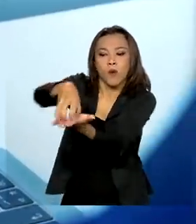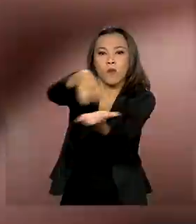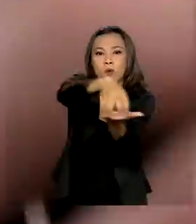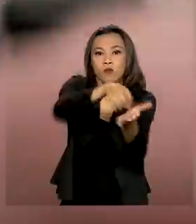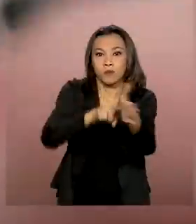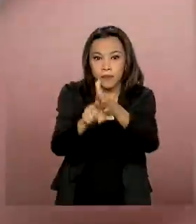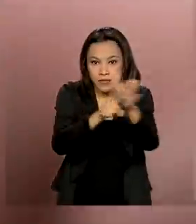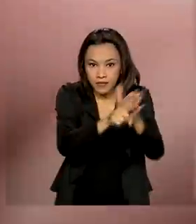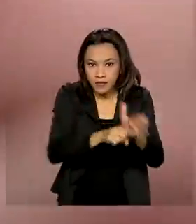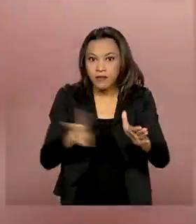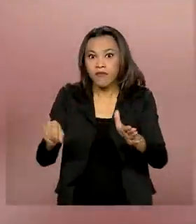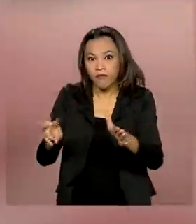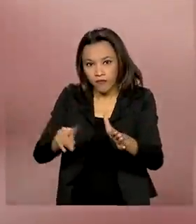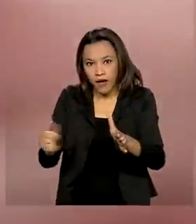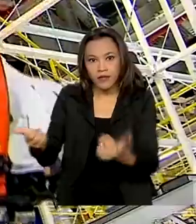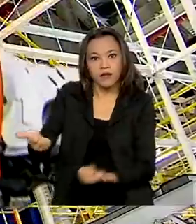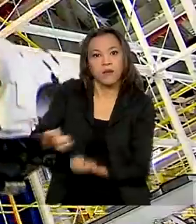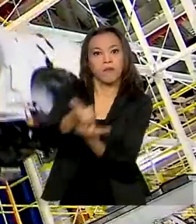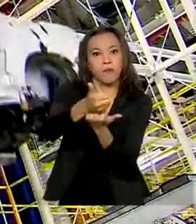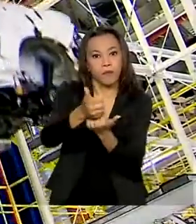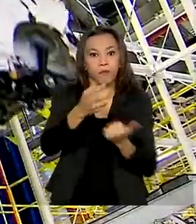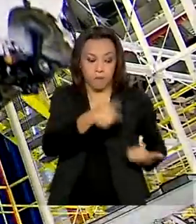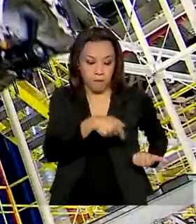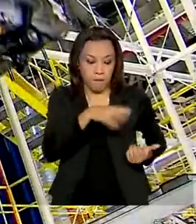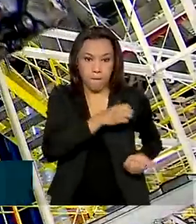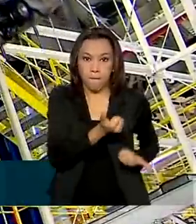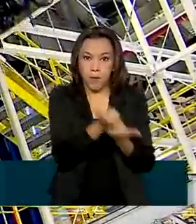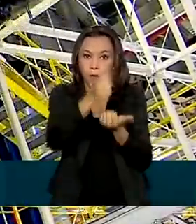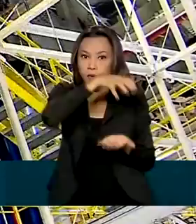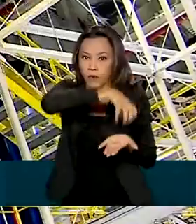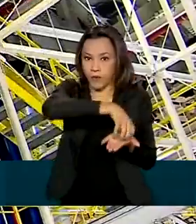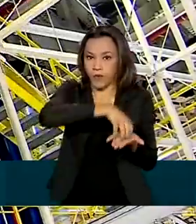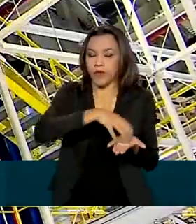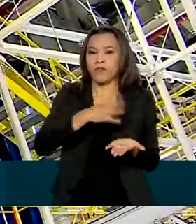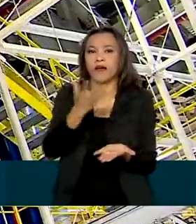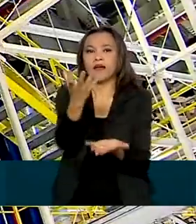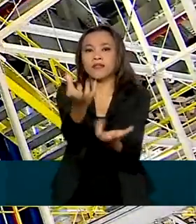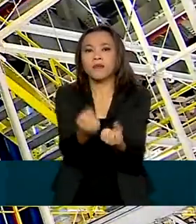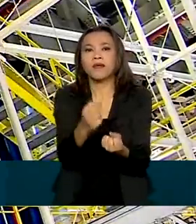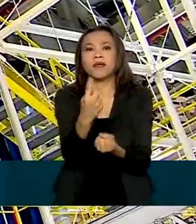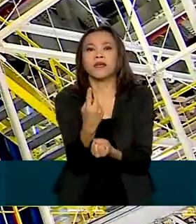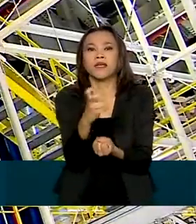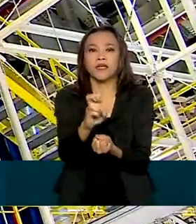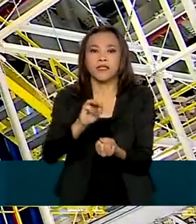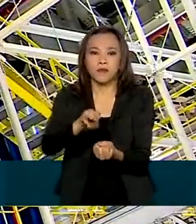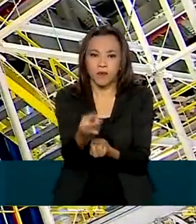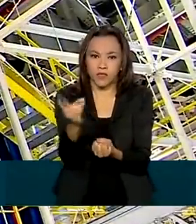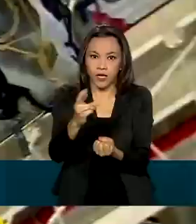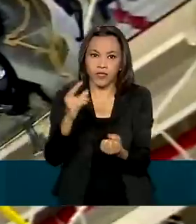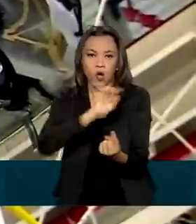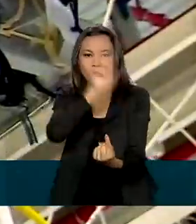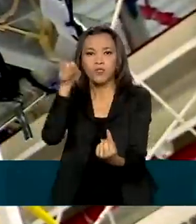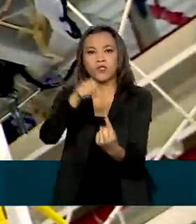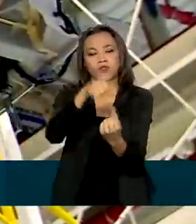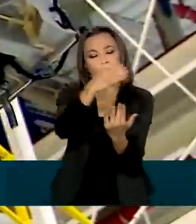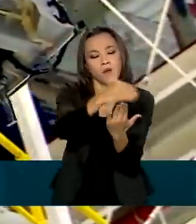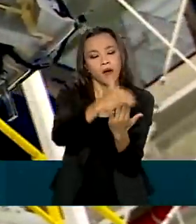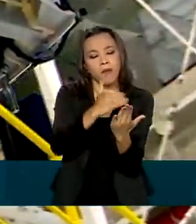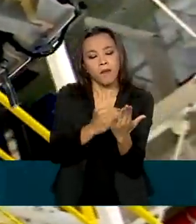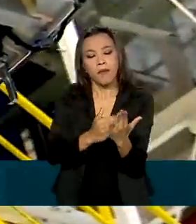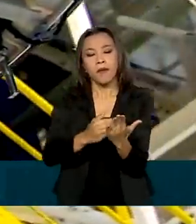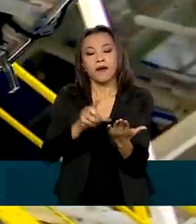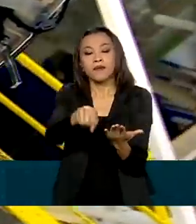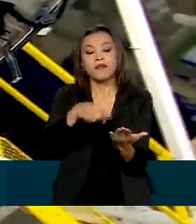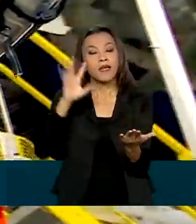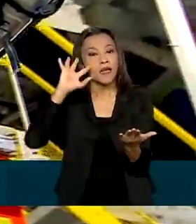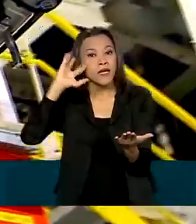Embrapi e vão receber 15 milhões de reais. Entre as metas está o desenvolvimento de soluções